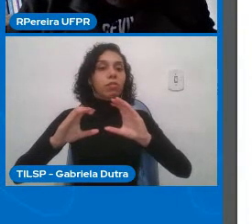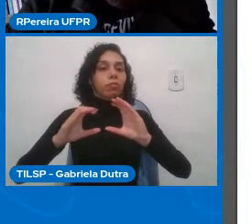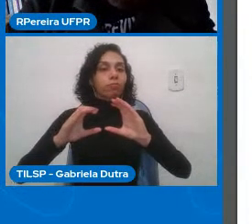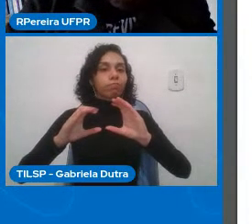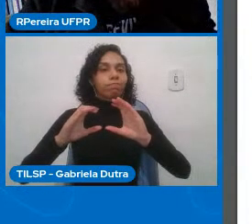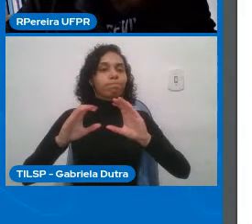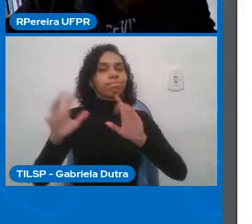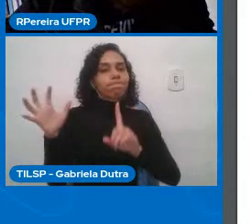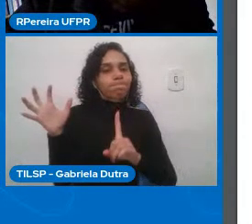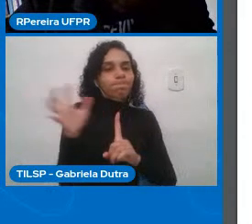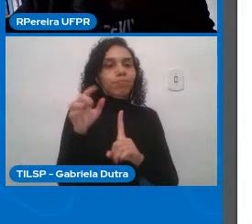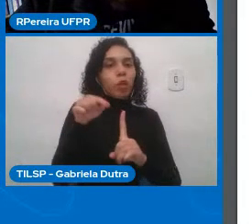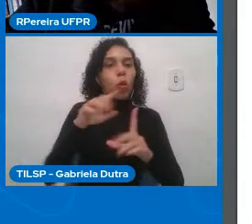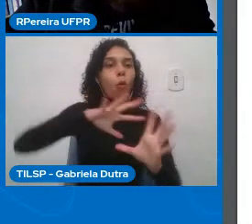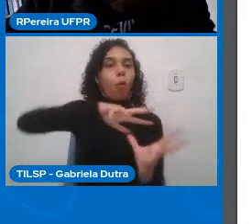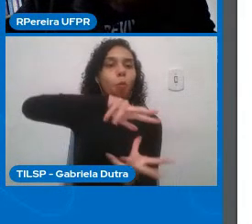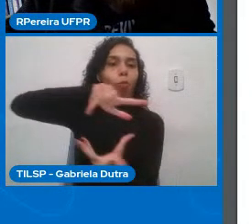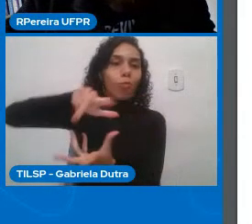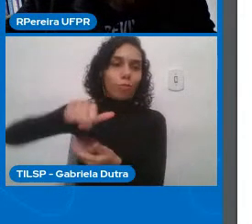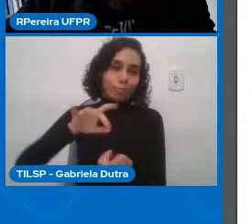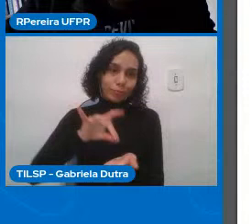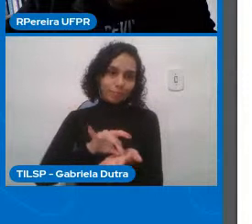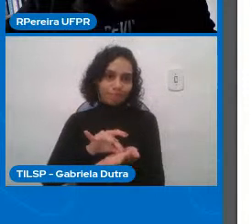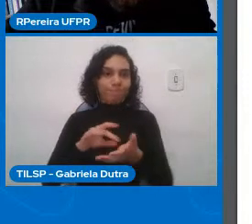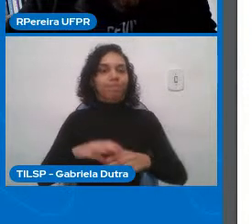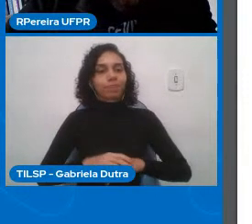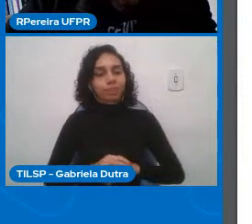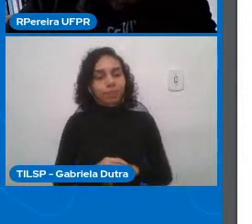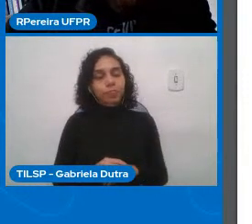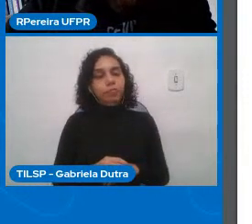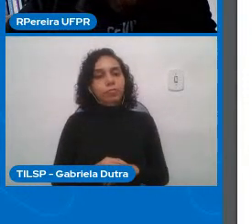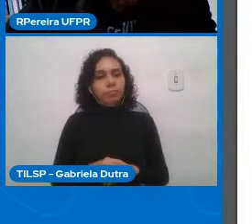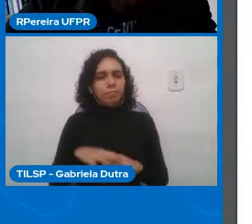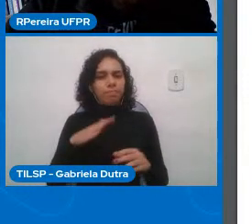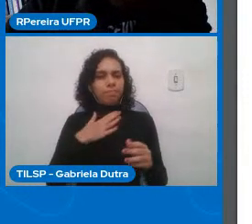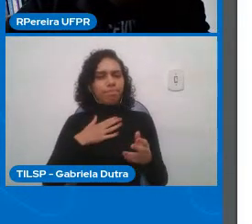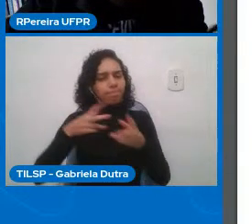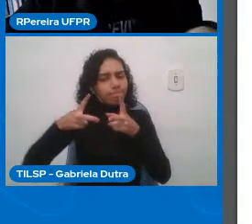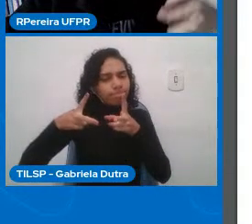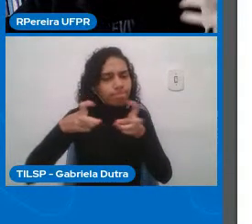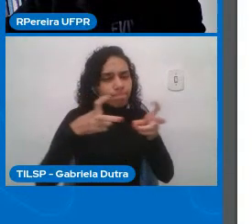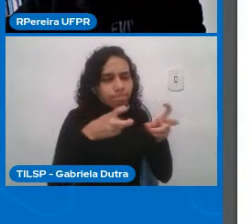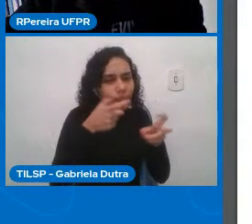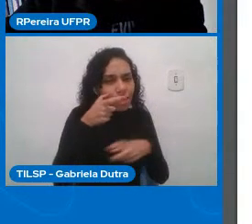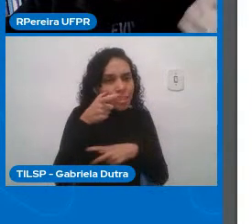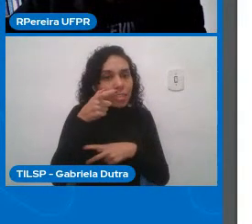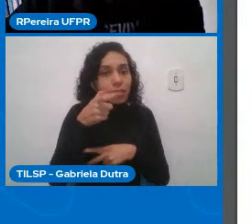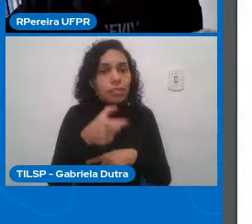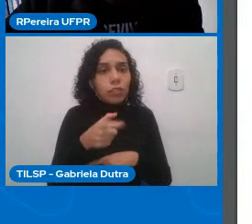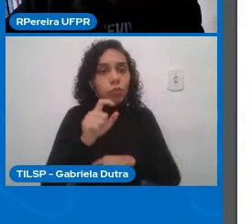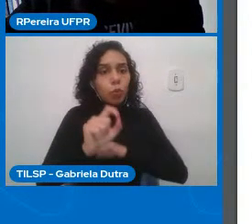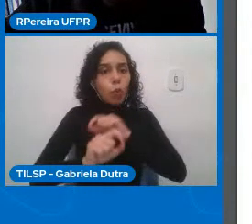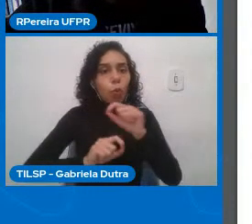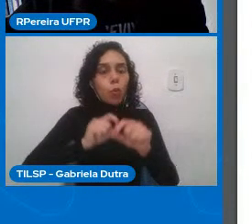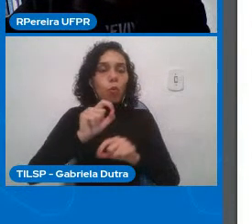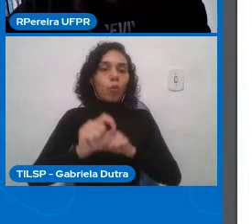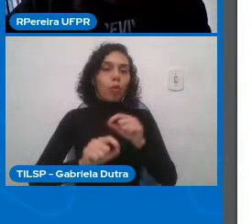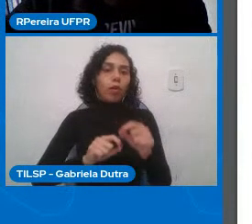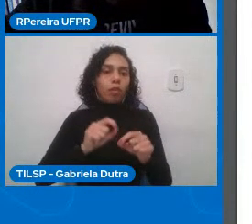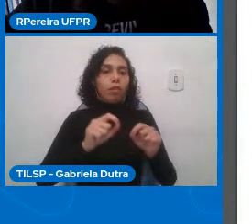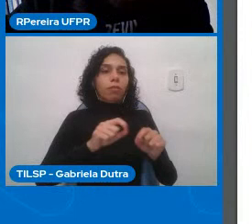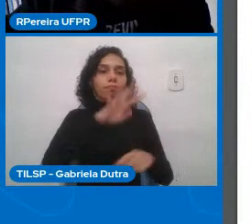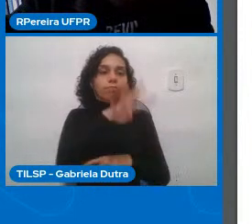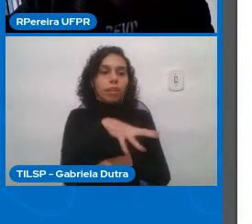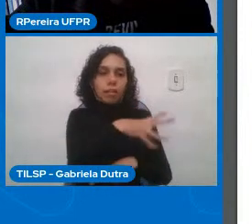então aqui o que me chamou atenção é que essa tabela ela representa só um sumário